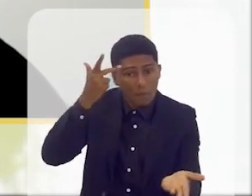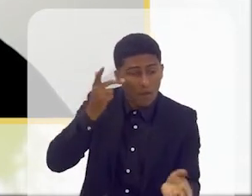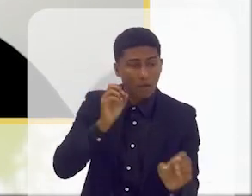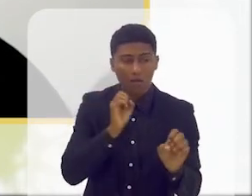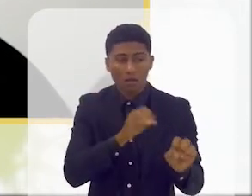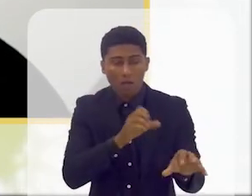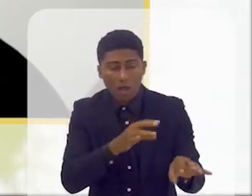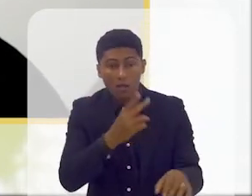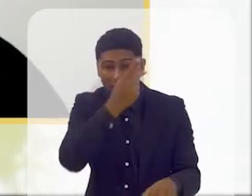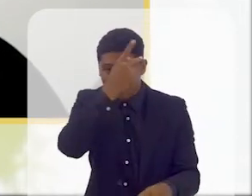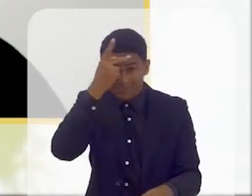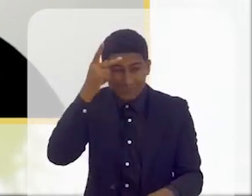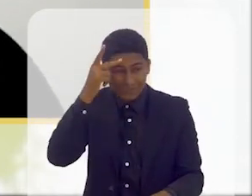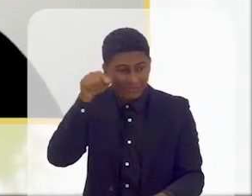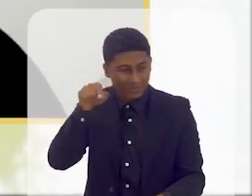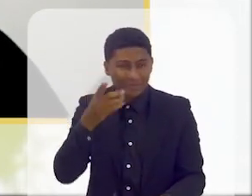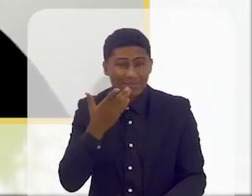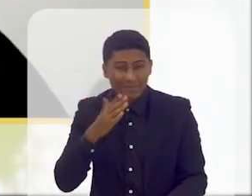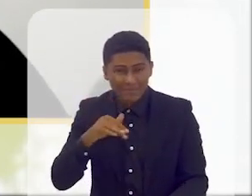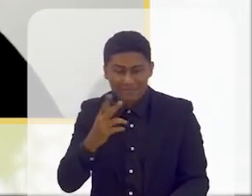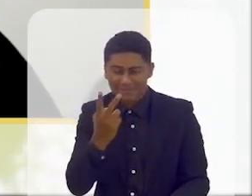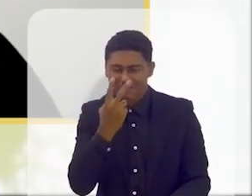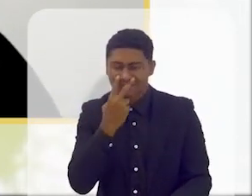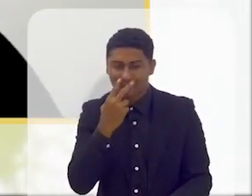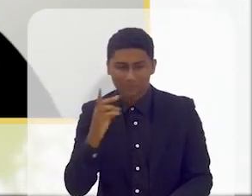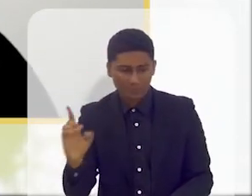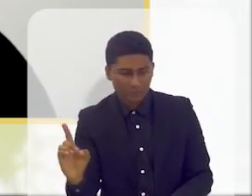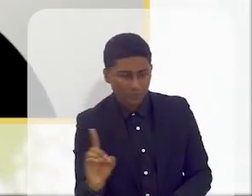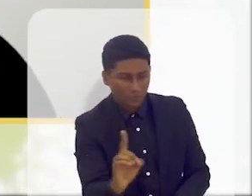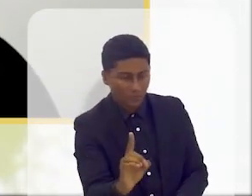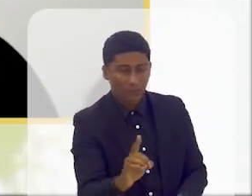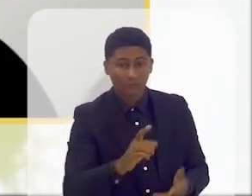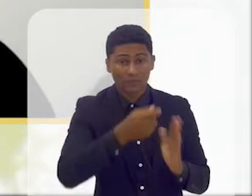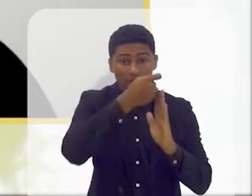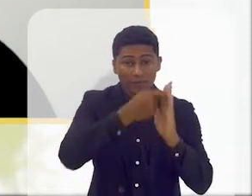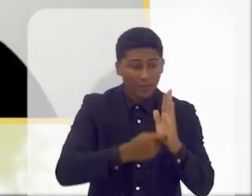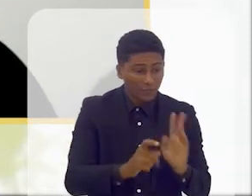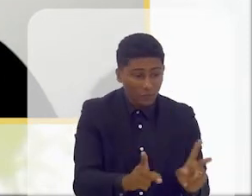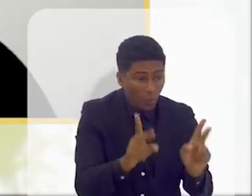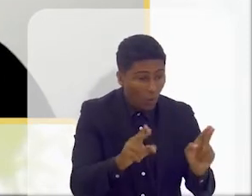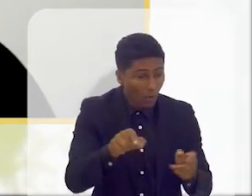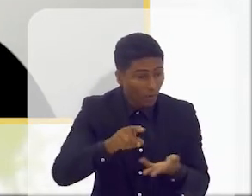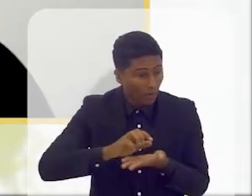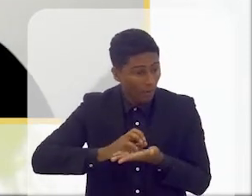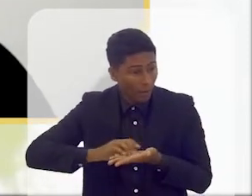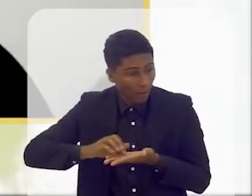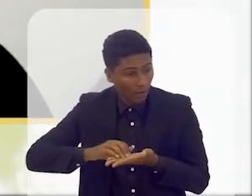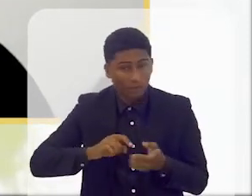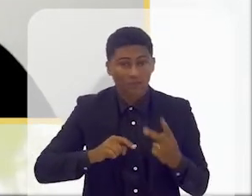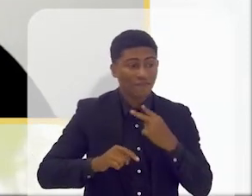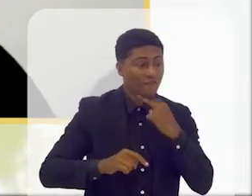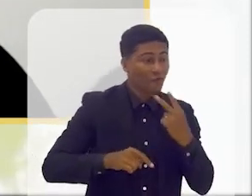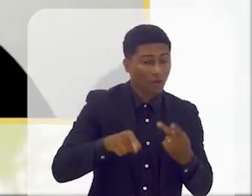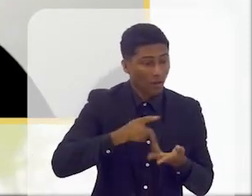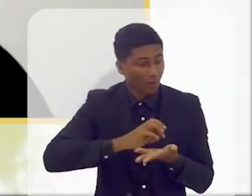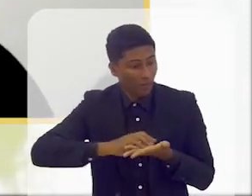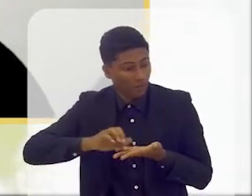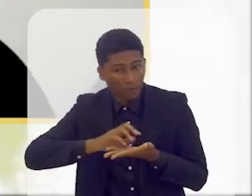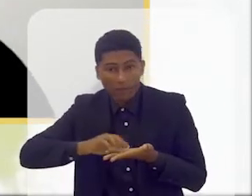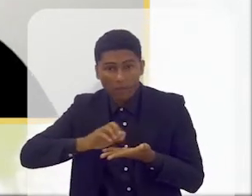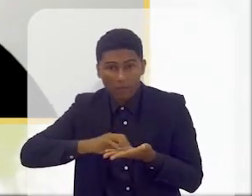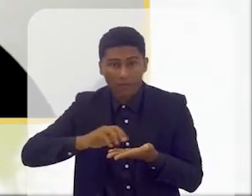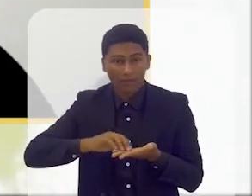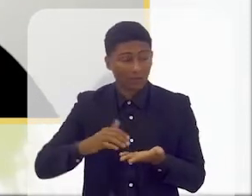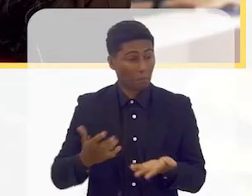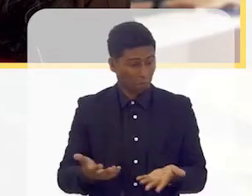lado um aluno cego a ler o mesmo texto que eles estão a ler em voz alta, eles estar a ler com os dedos